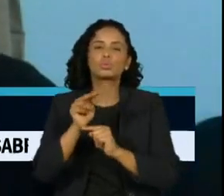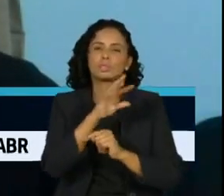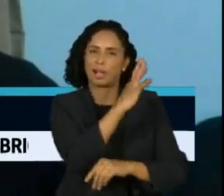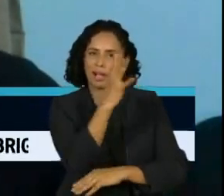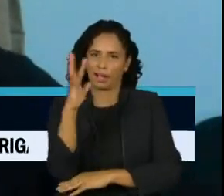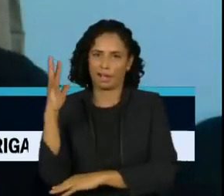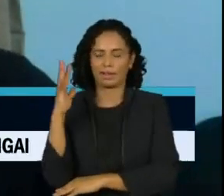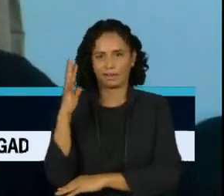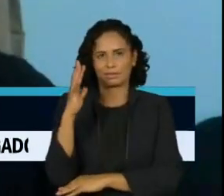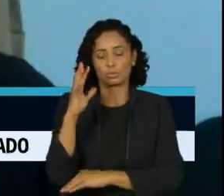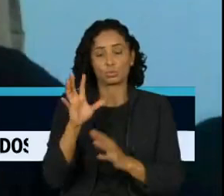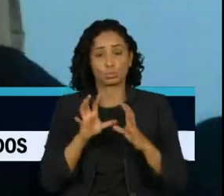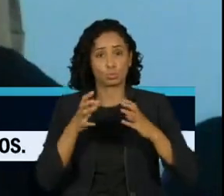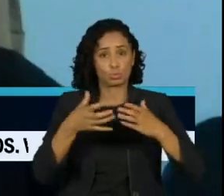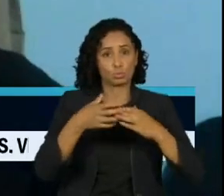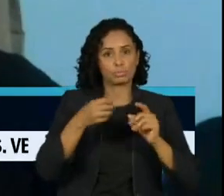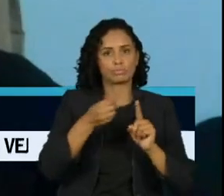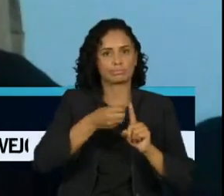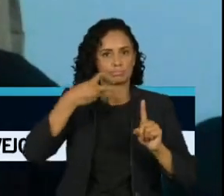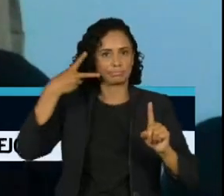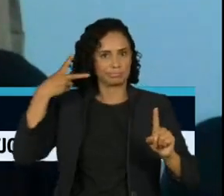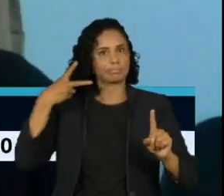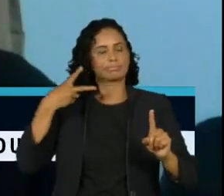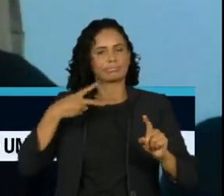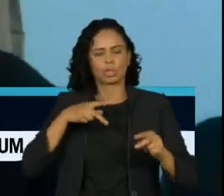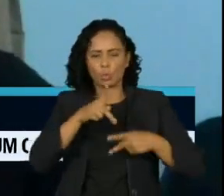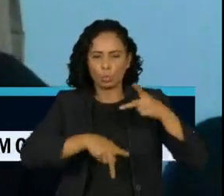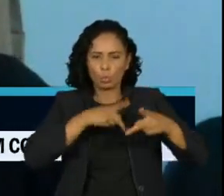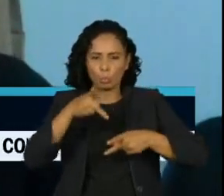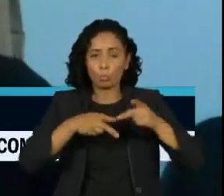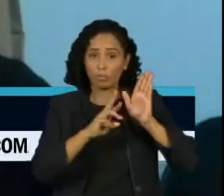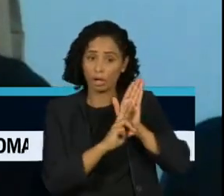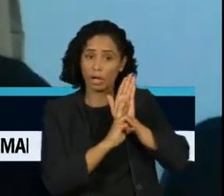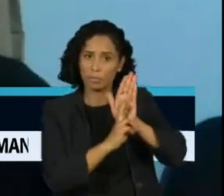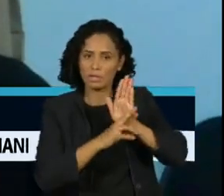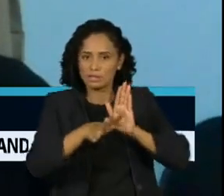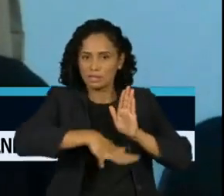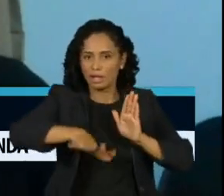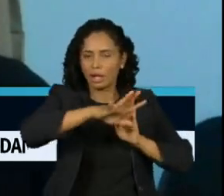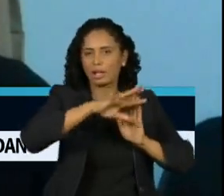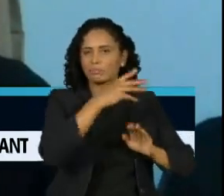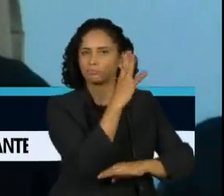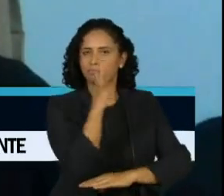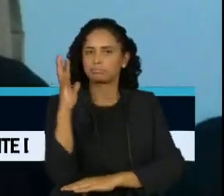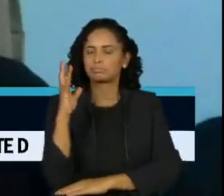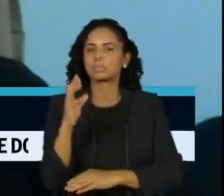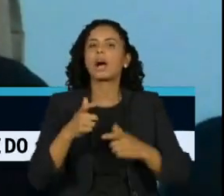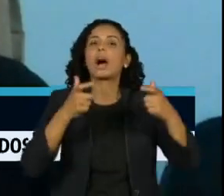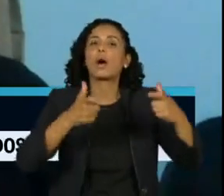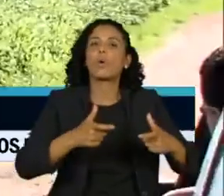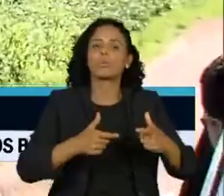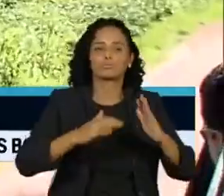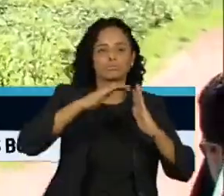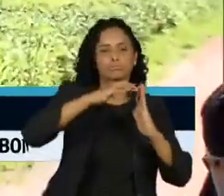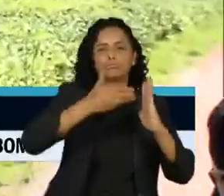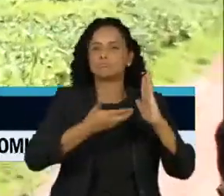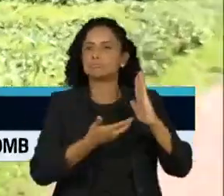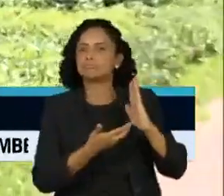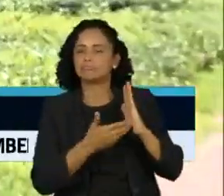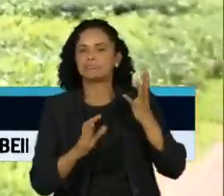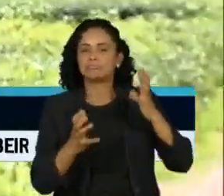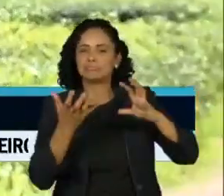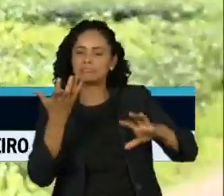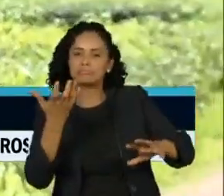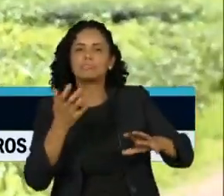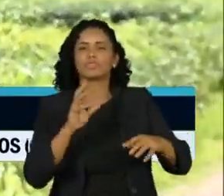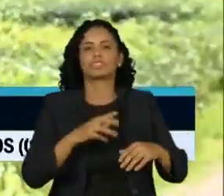dos povos indígenas estarem representados nesses espaços, na Câmara, no Congresso, no Senado. Se a gente está